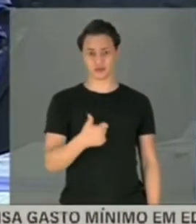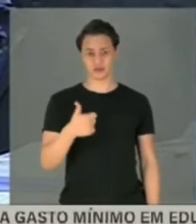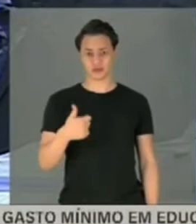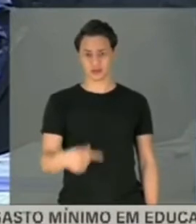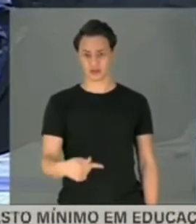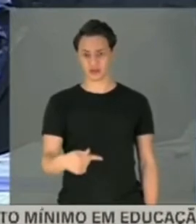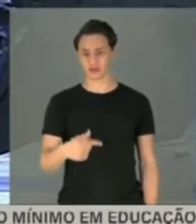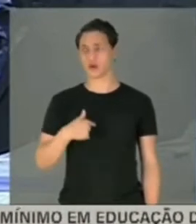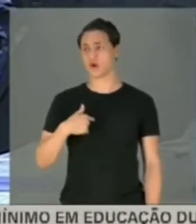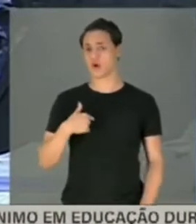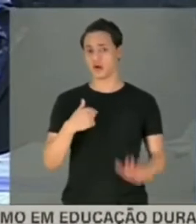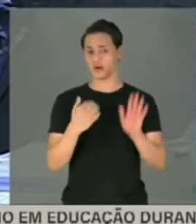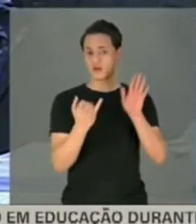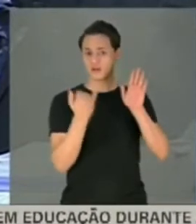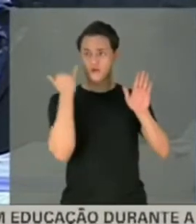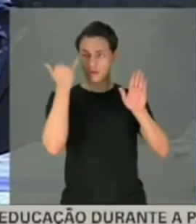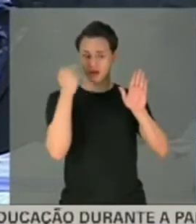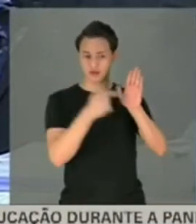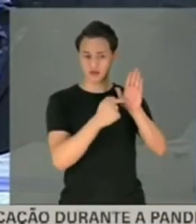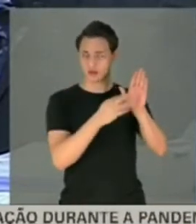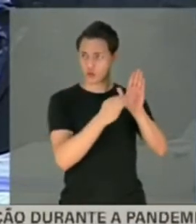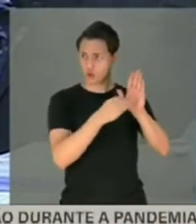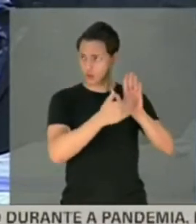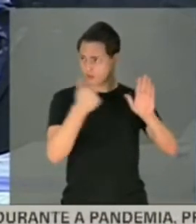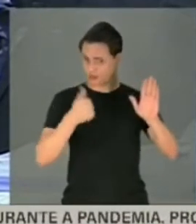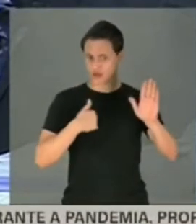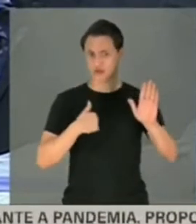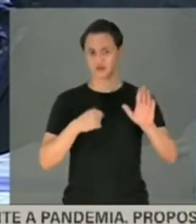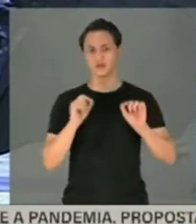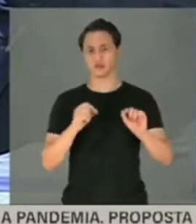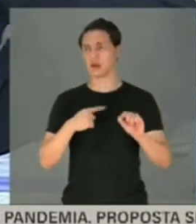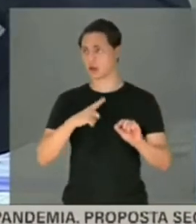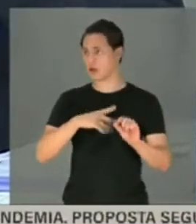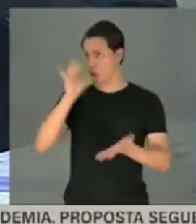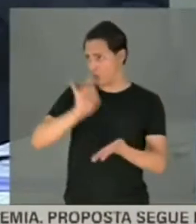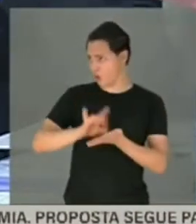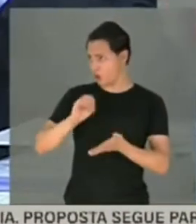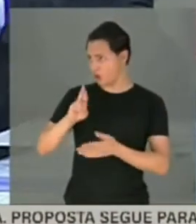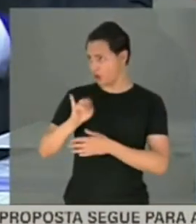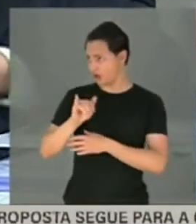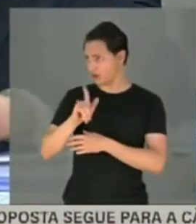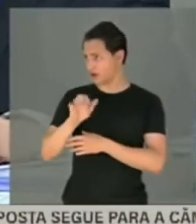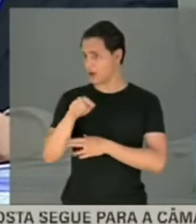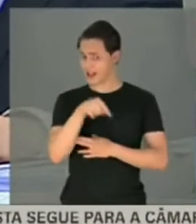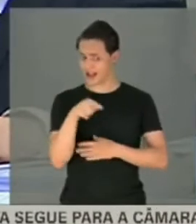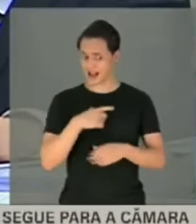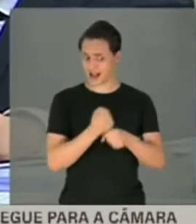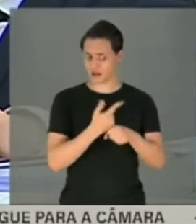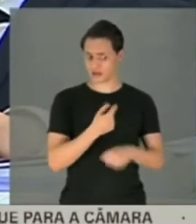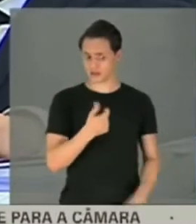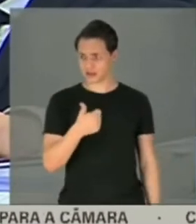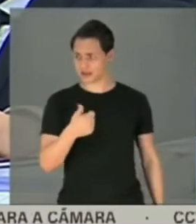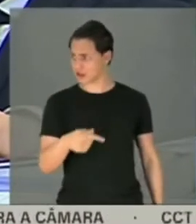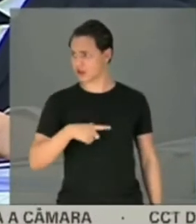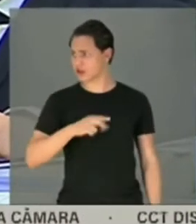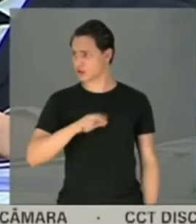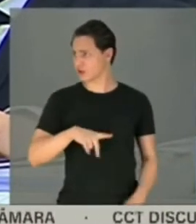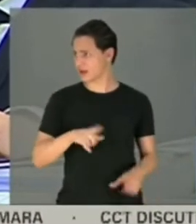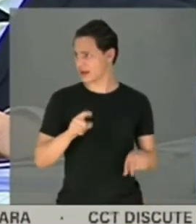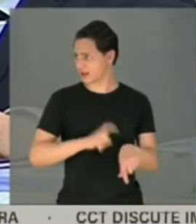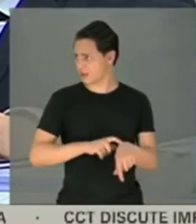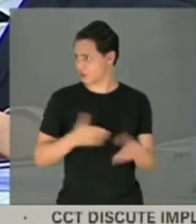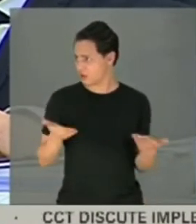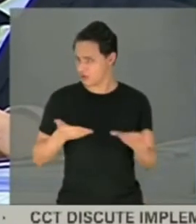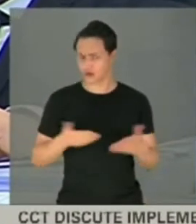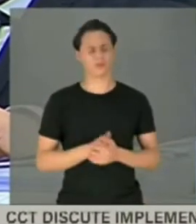estão omitidas, senador. Eu tenho aqui as originais. Eu quero que você, senhor, me passe... Elas são de 2017, elas não são desse momento. Quantos